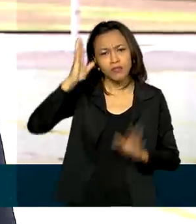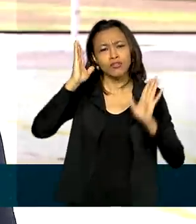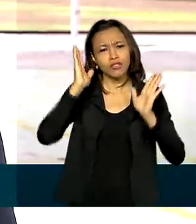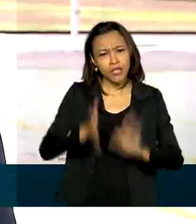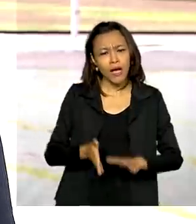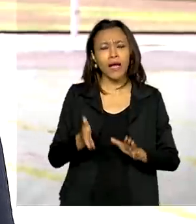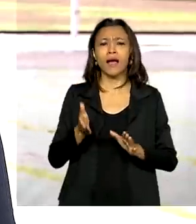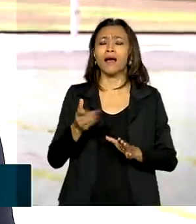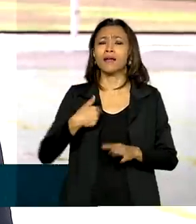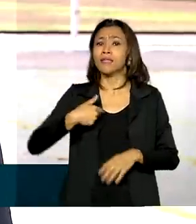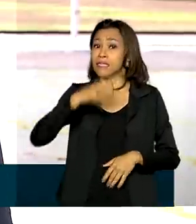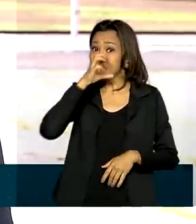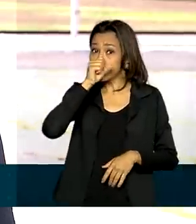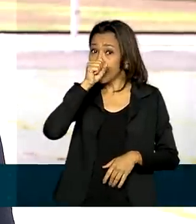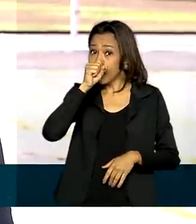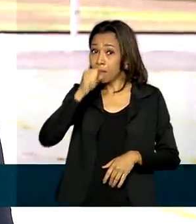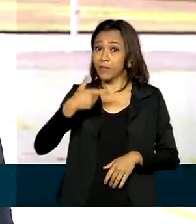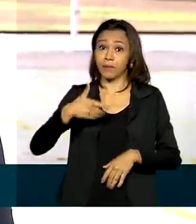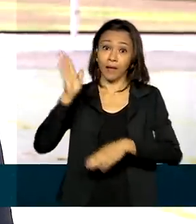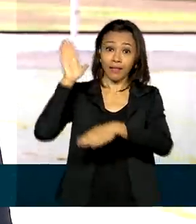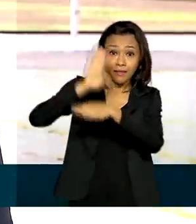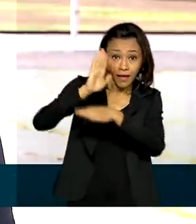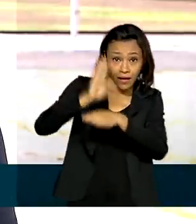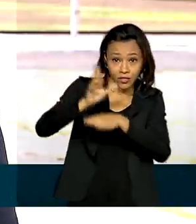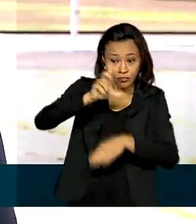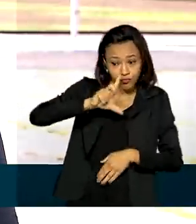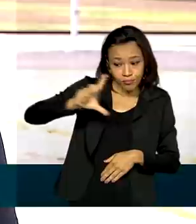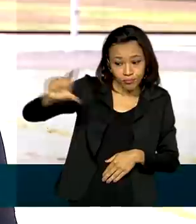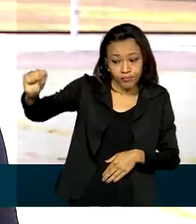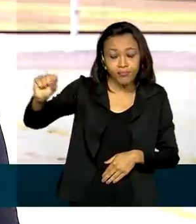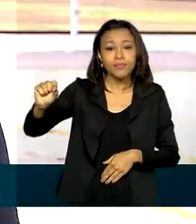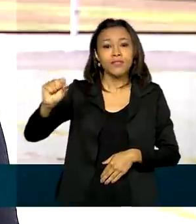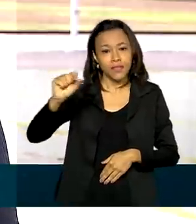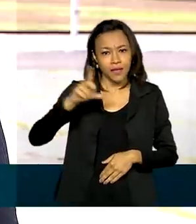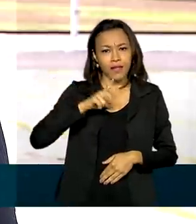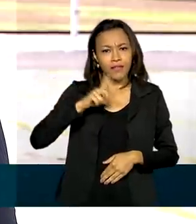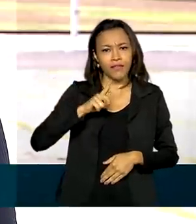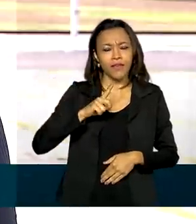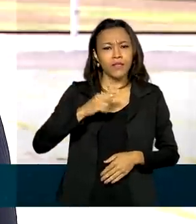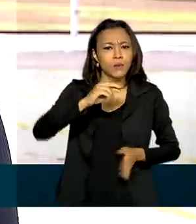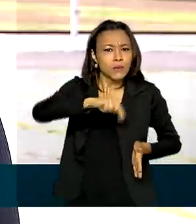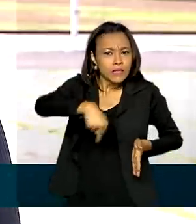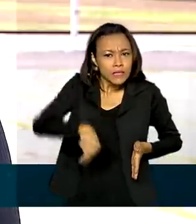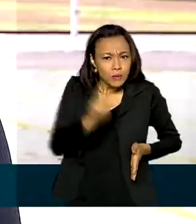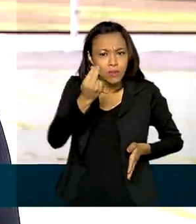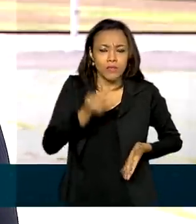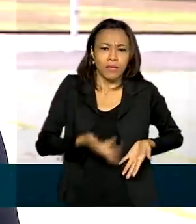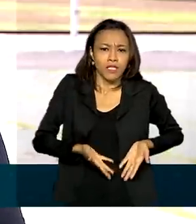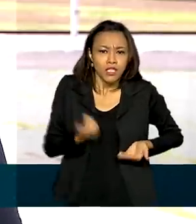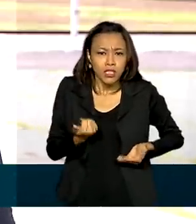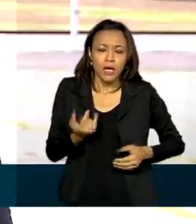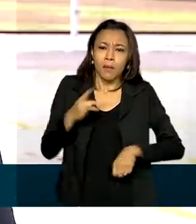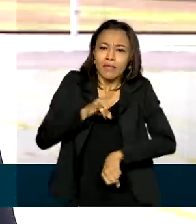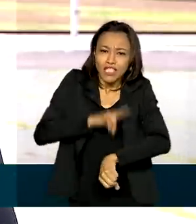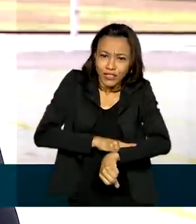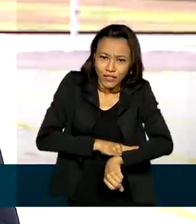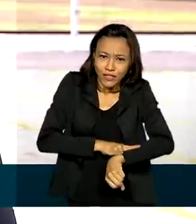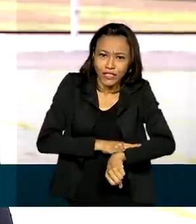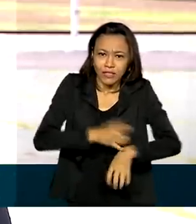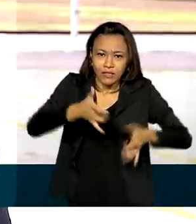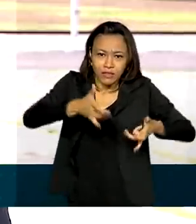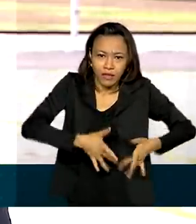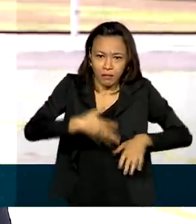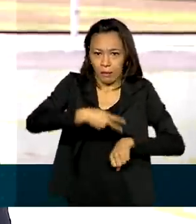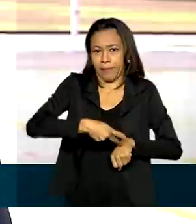no início da tarde de sábado, após um dia após cirurgia para retirada de um cálculo na bexiga. O